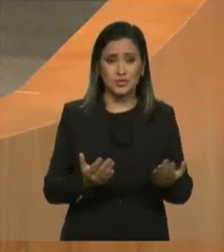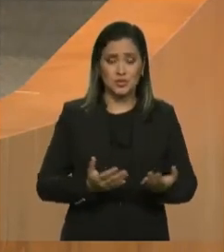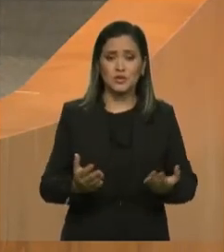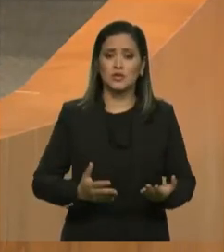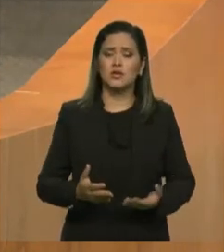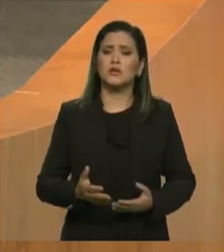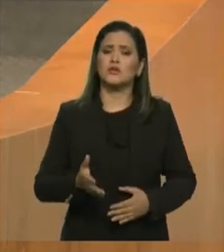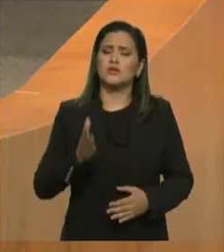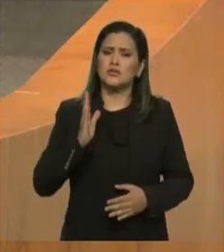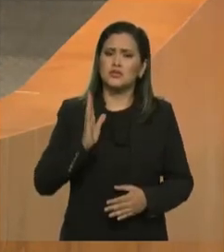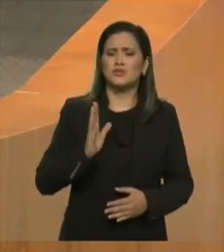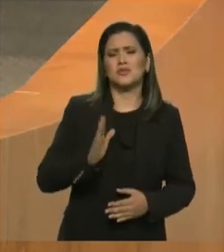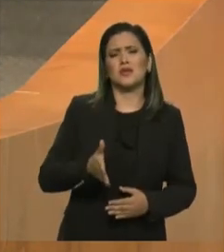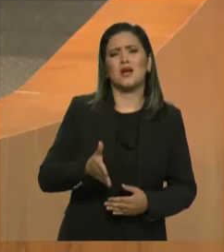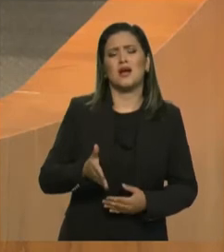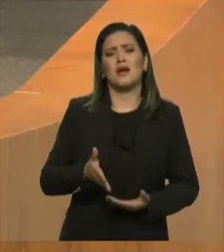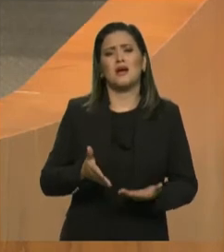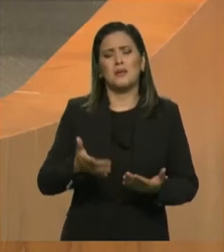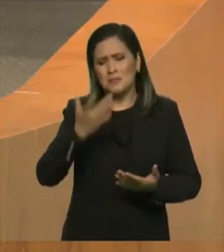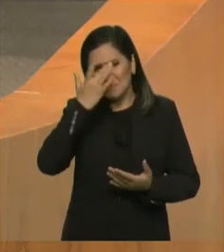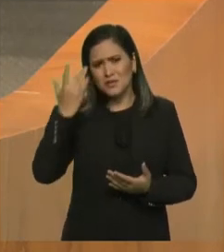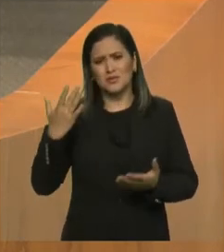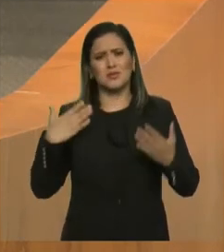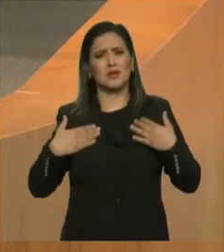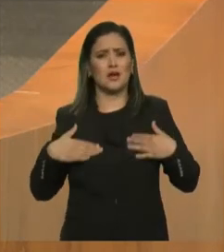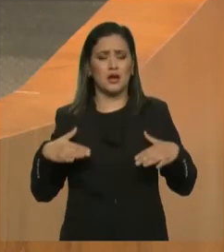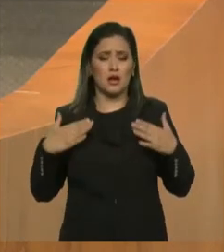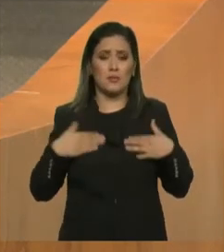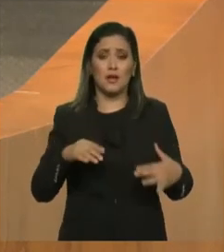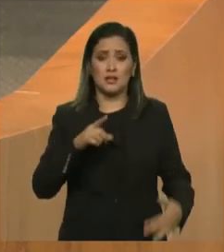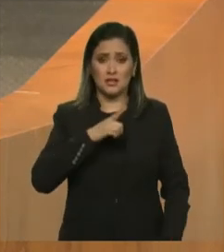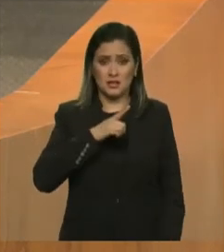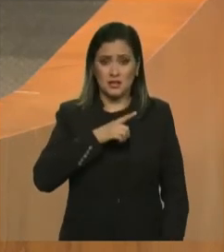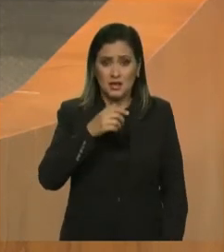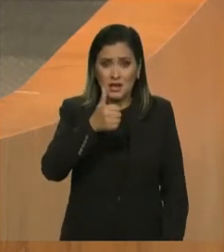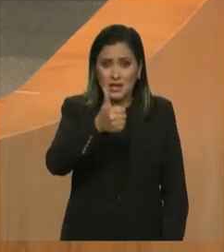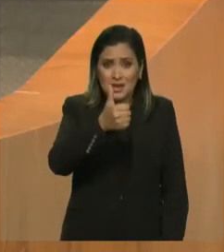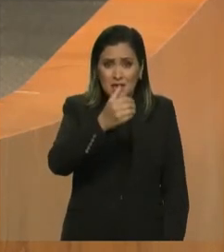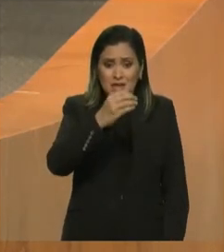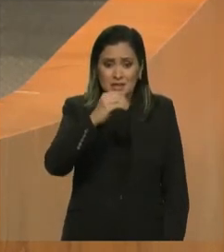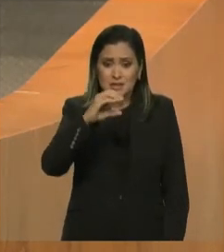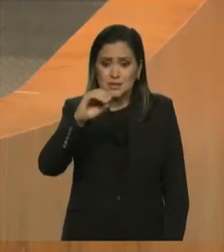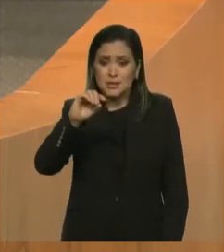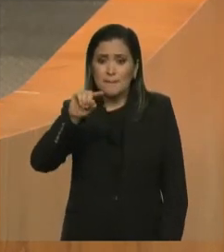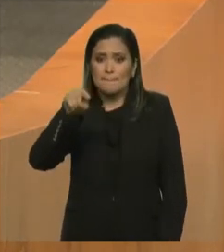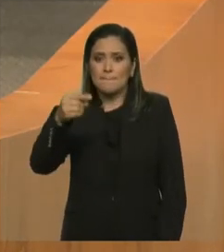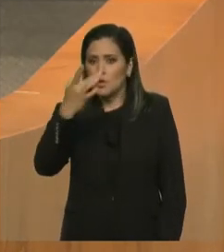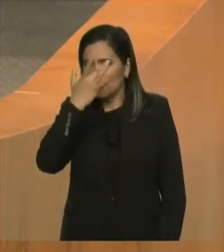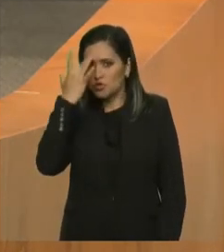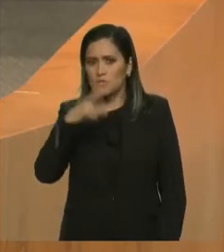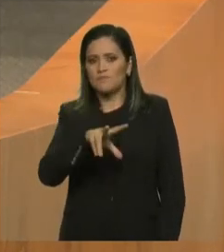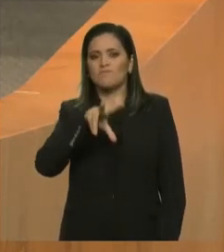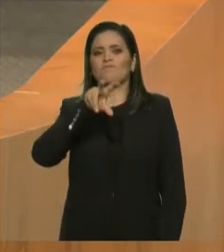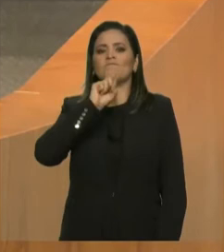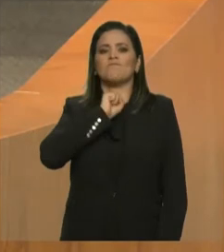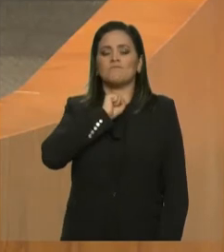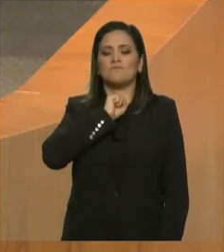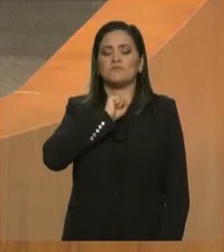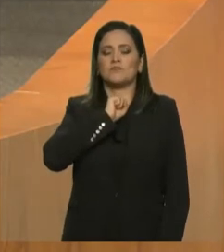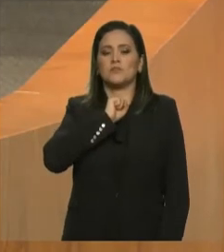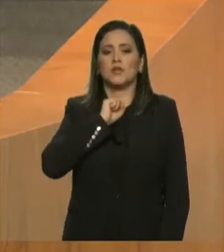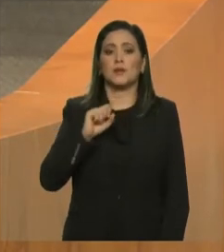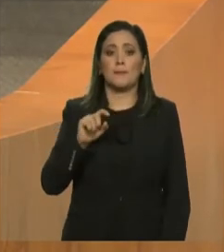casos de infectados e 2.500 óbitos. E o governo do Estado fechou hospitais.